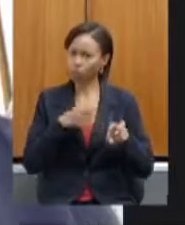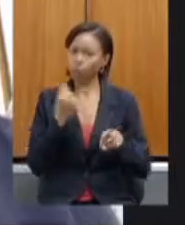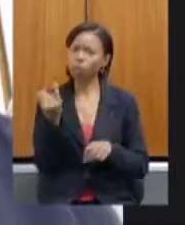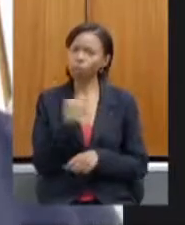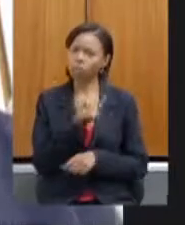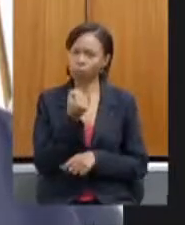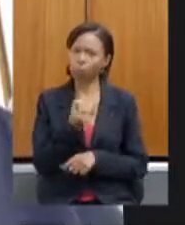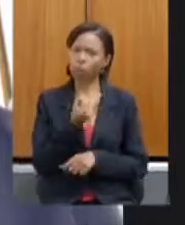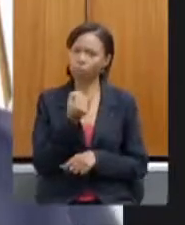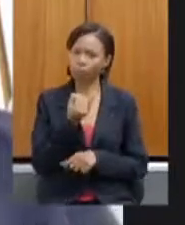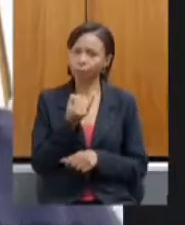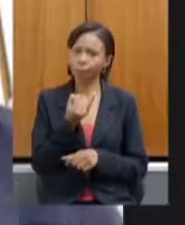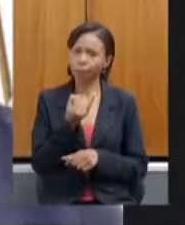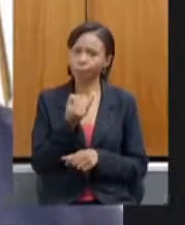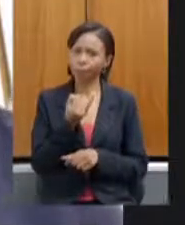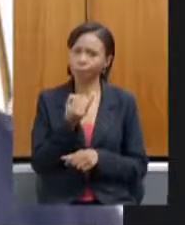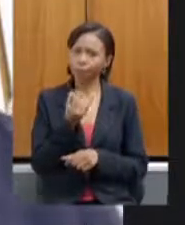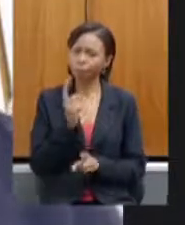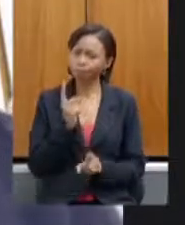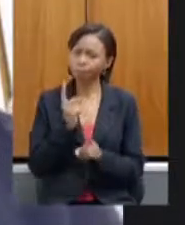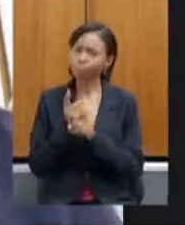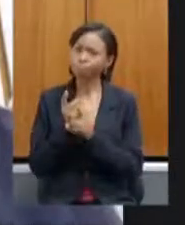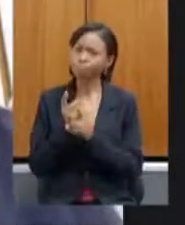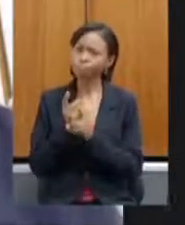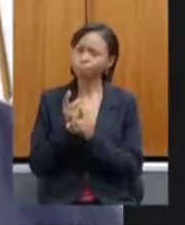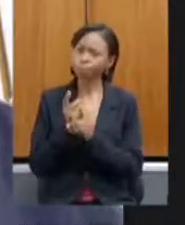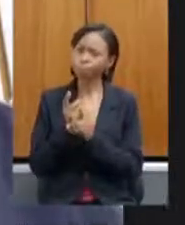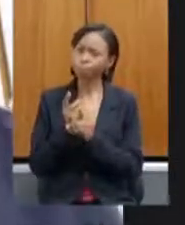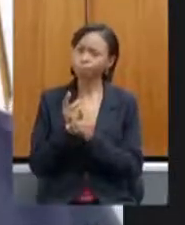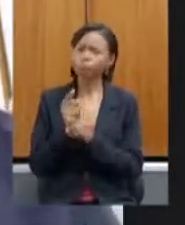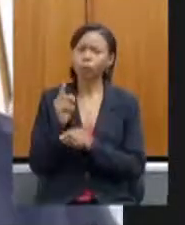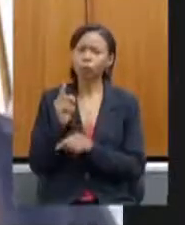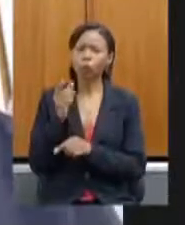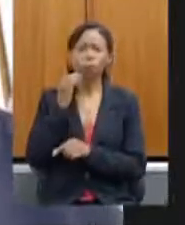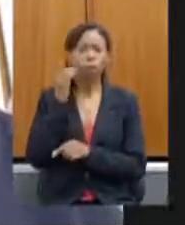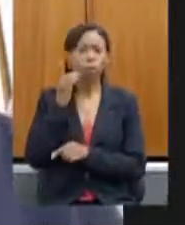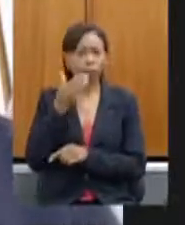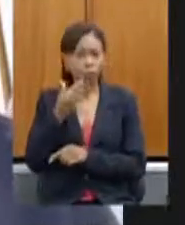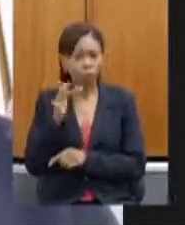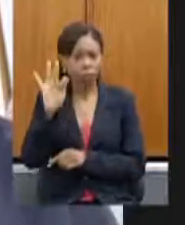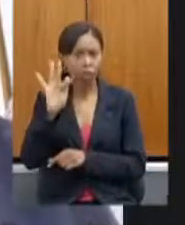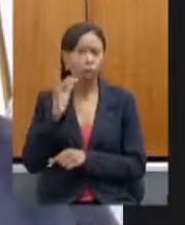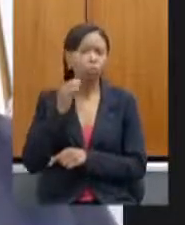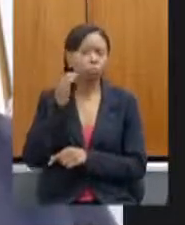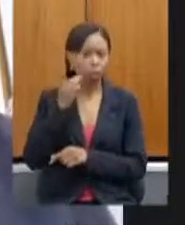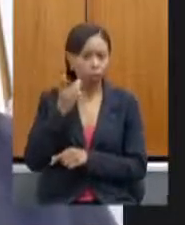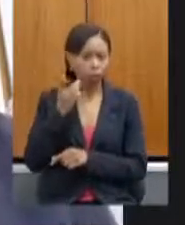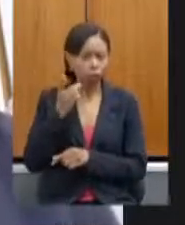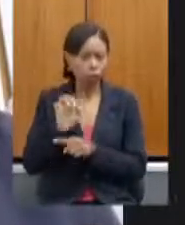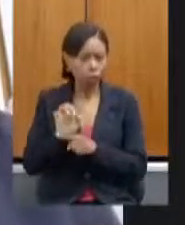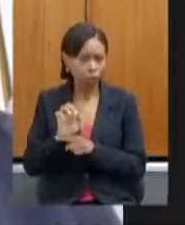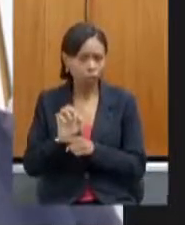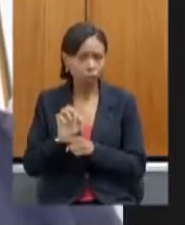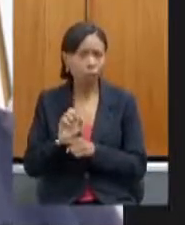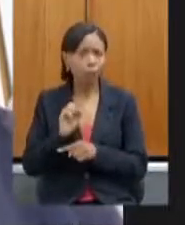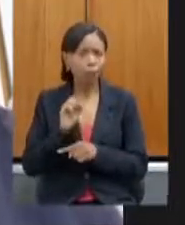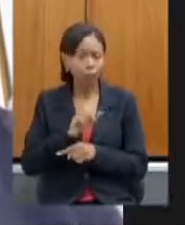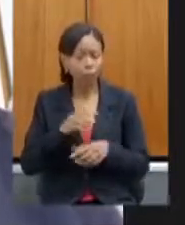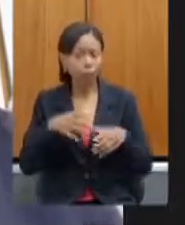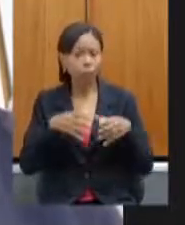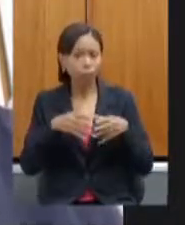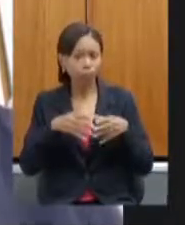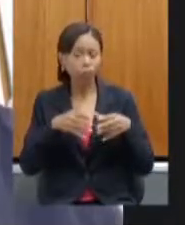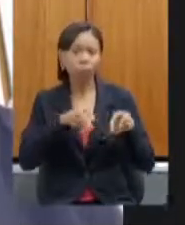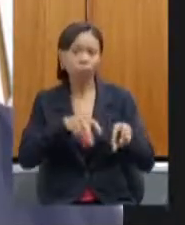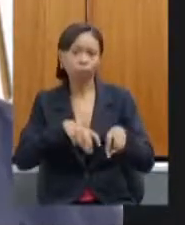promover encontros dos deputados federais e dos deputados estaduais aí na nossa comissão de agropecuária para que a gente possa